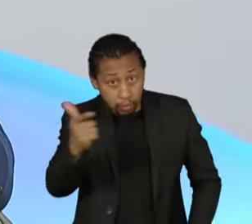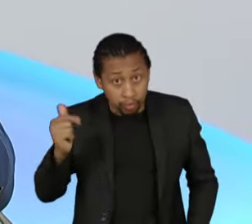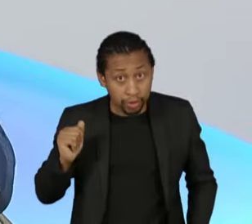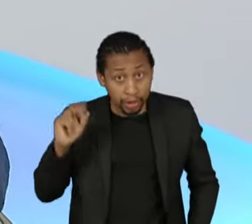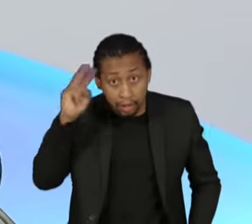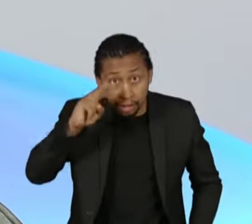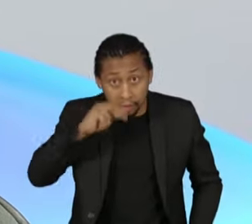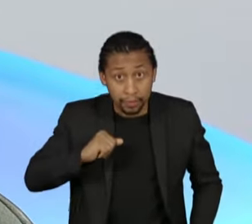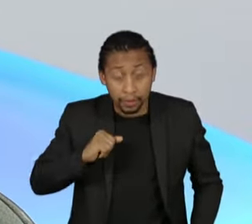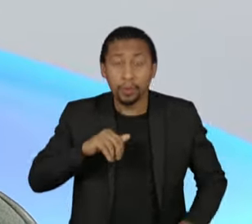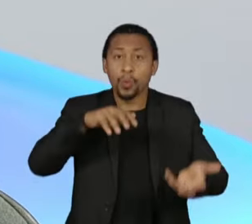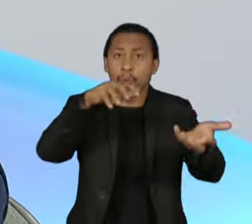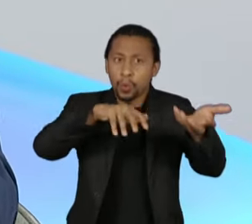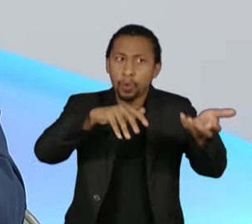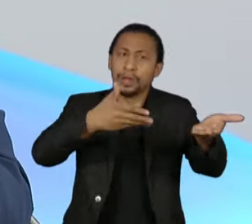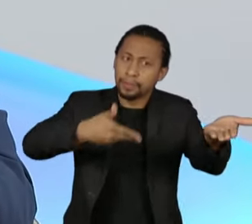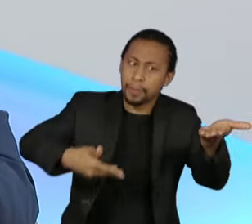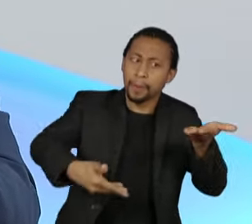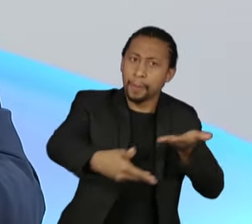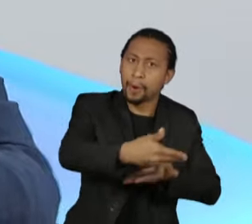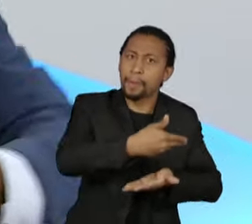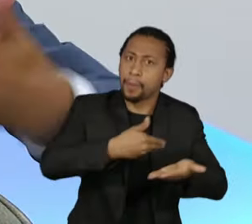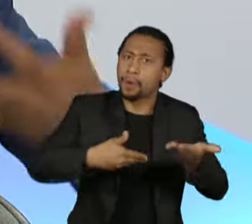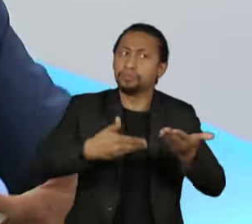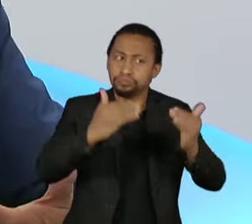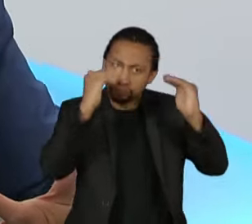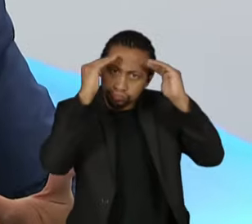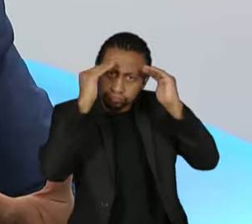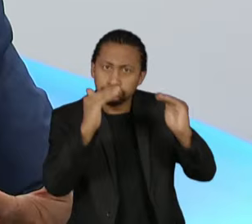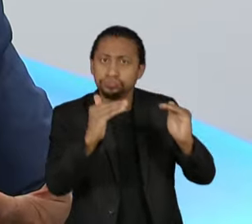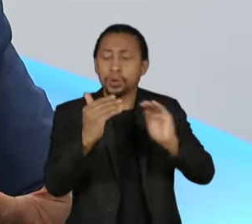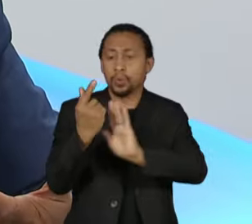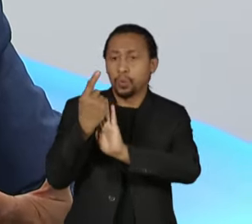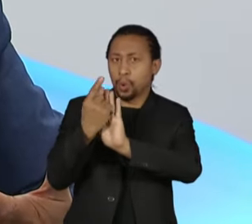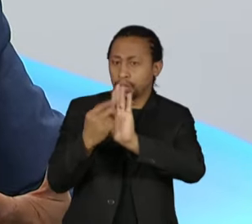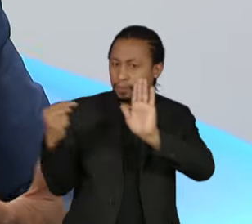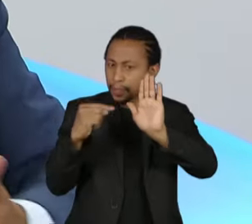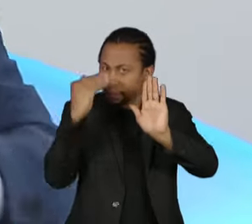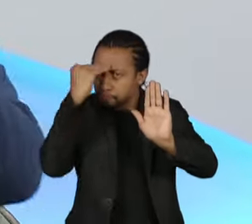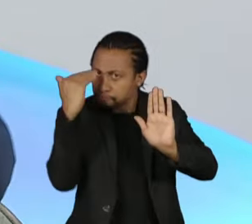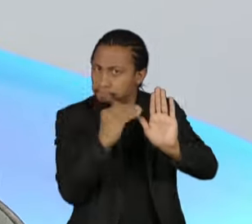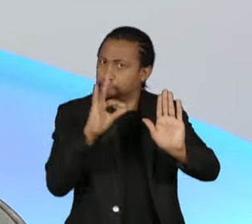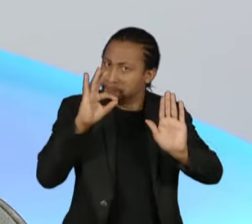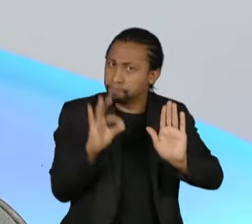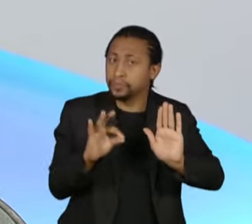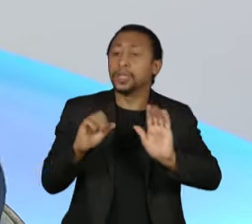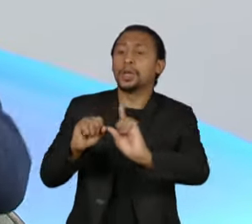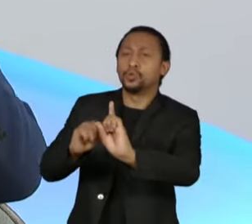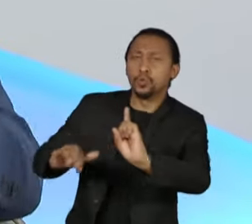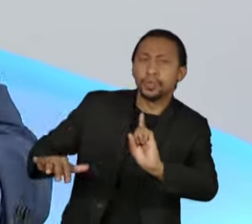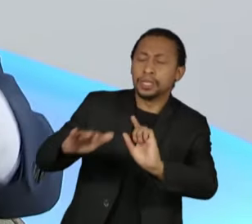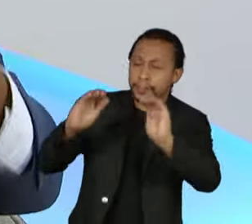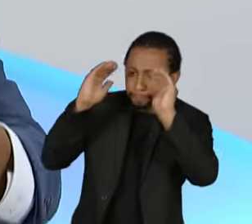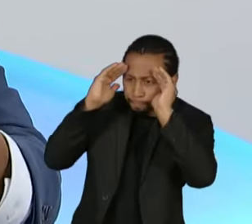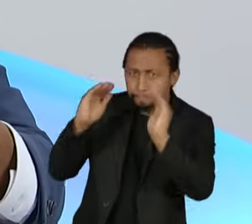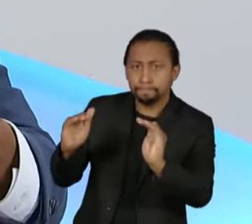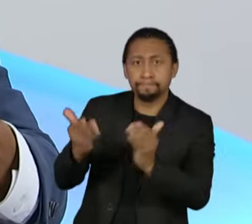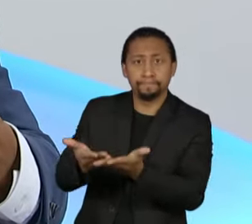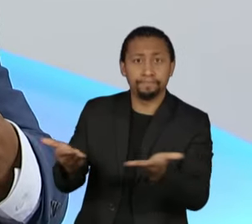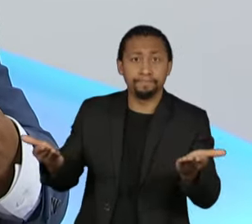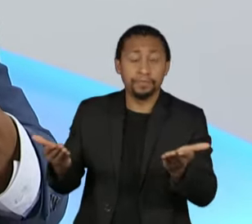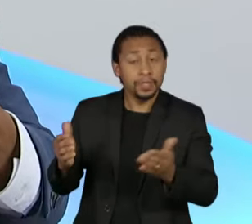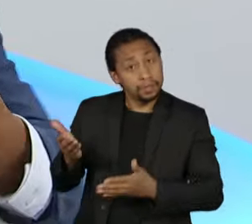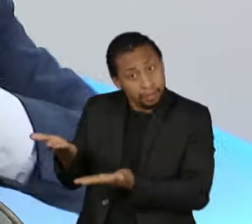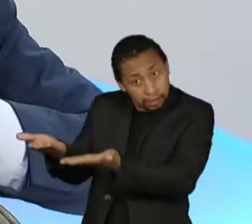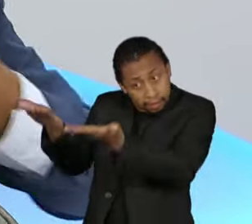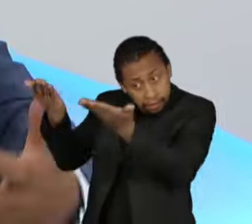Tratou o Congresso com respeito, tratou o orçamento com respeito, tratou a sociedade com respeito. Então, é esse homem que vai conduzir o destino do